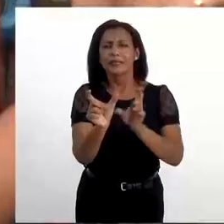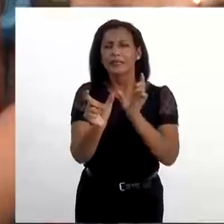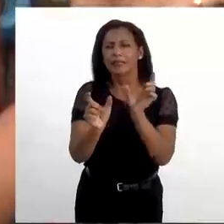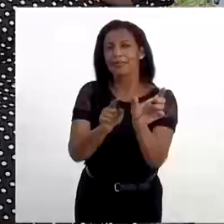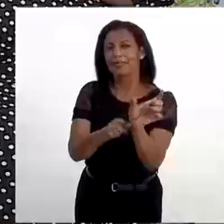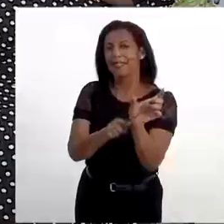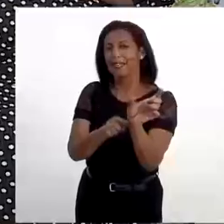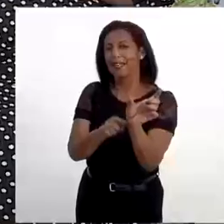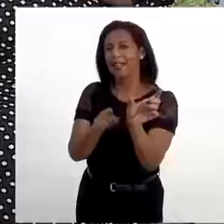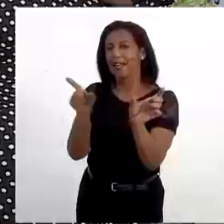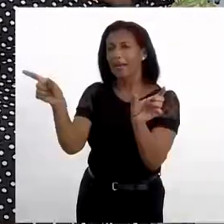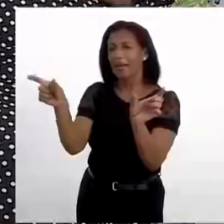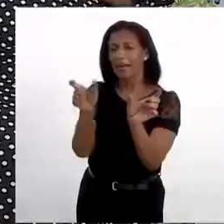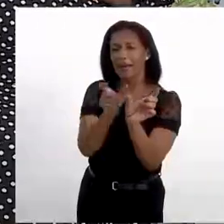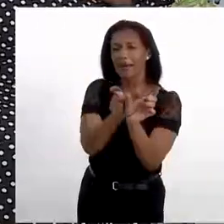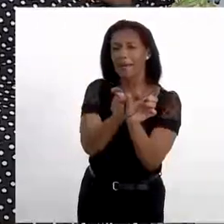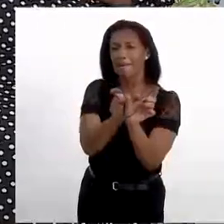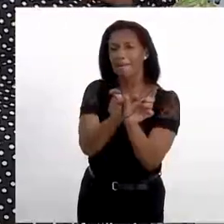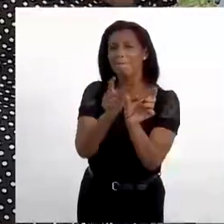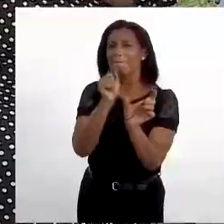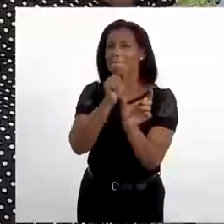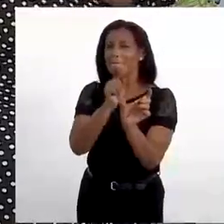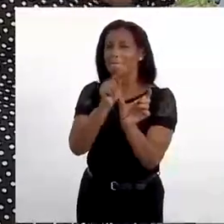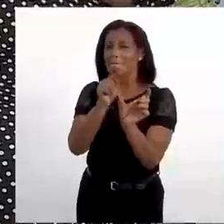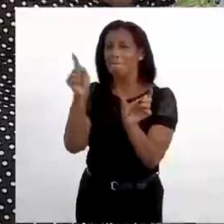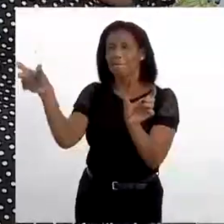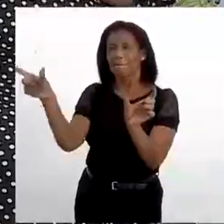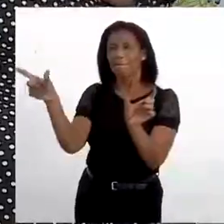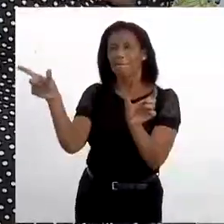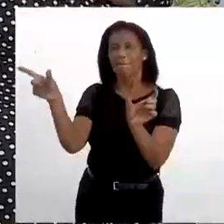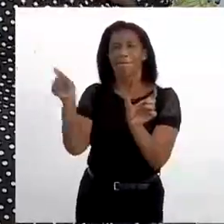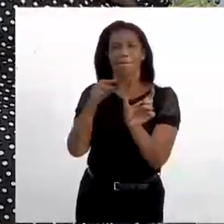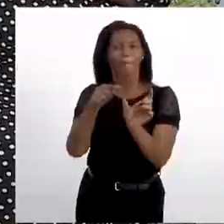Colhedorô. Ebi Colhedorô. Ah, meu Deus do céu. É essa a palavra.